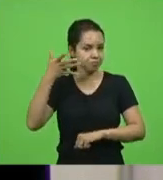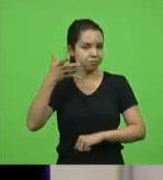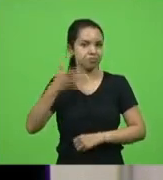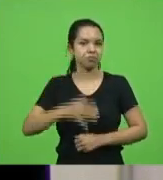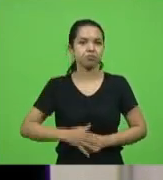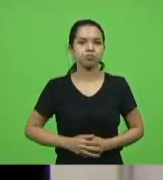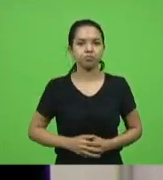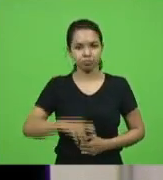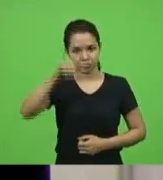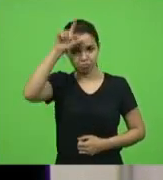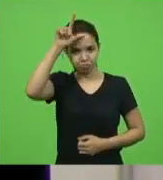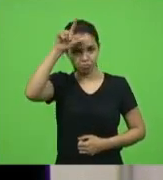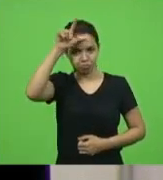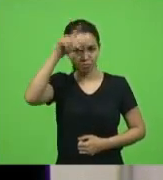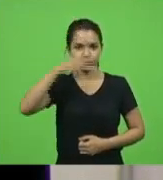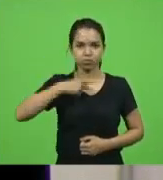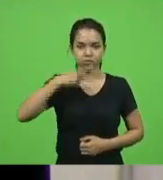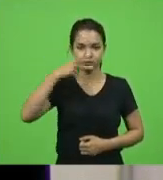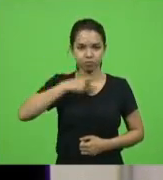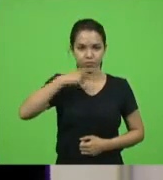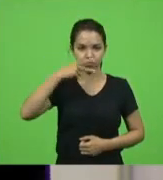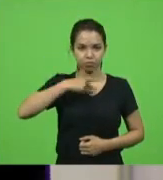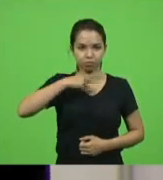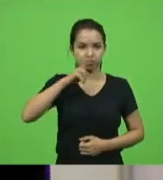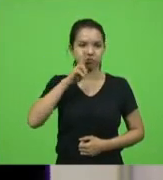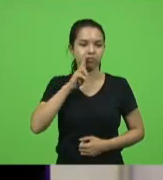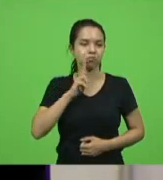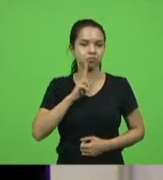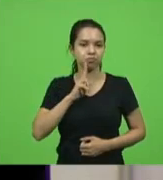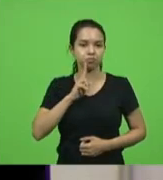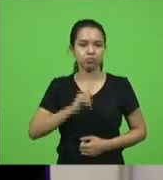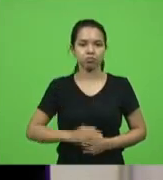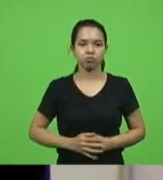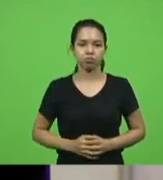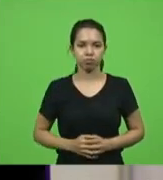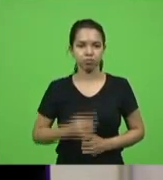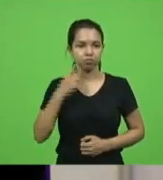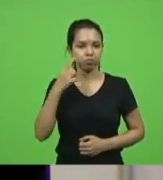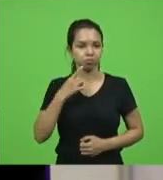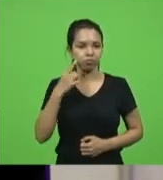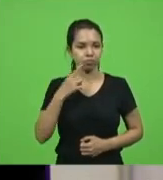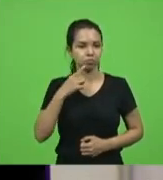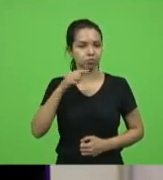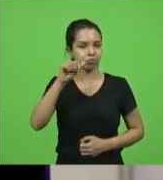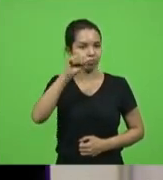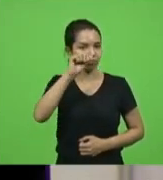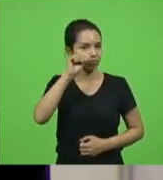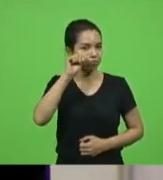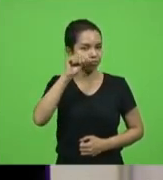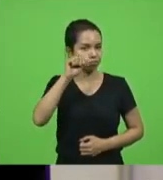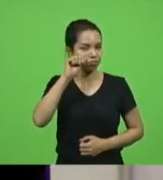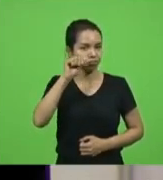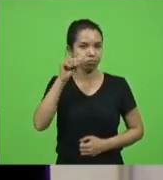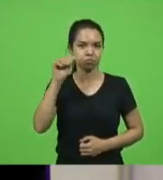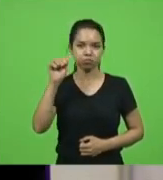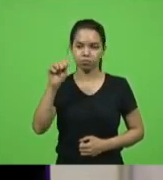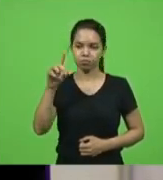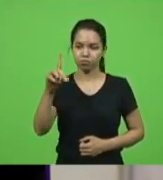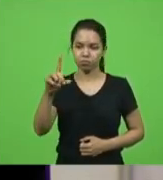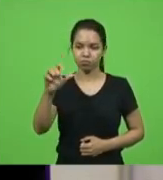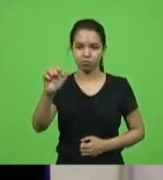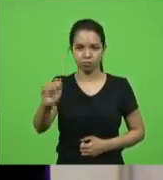Sargento Lima, Kennedy Nunes e Ivan Nats e as senhoras deputadas Ana Caroline Campagnolo e Ada de Luca.